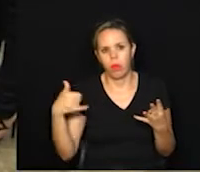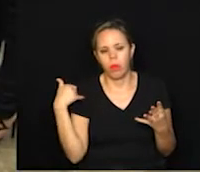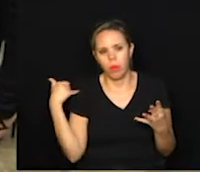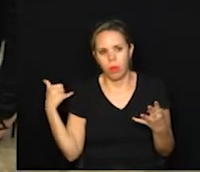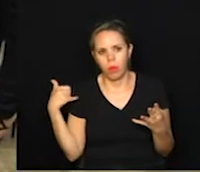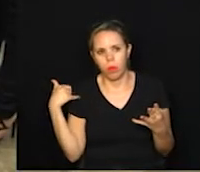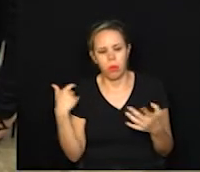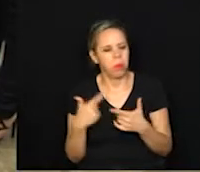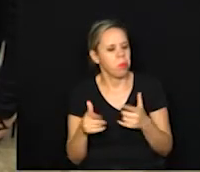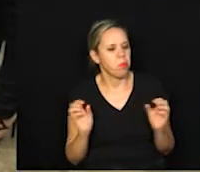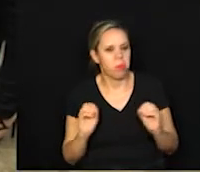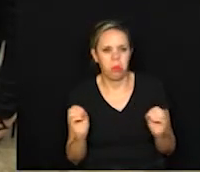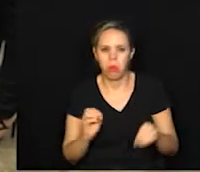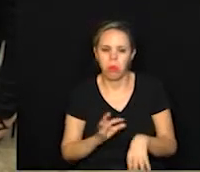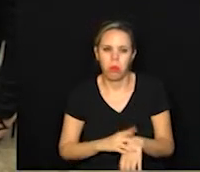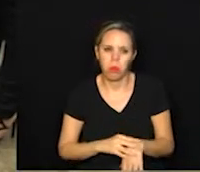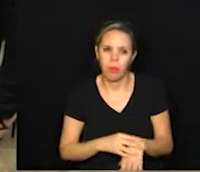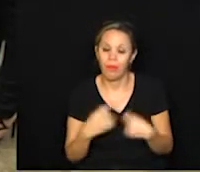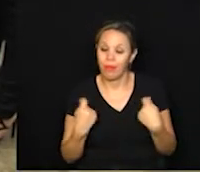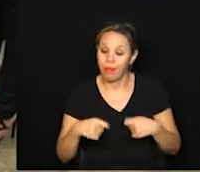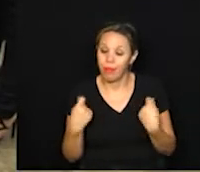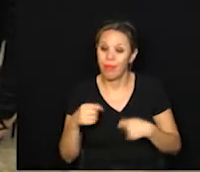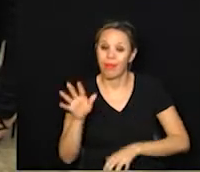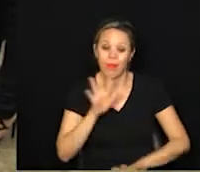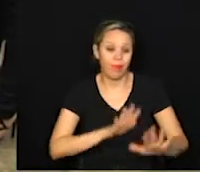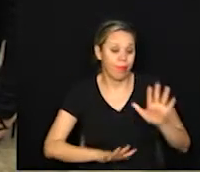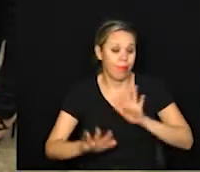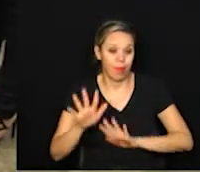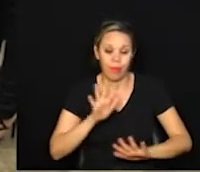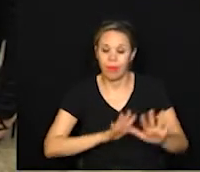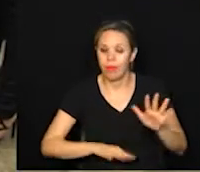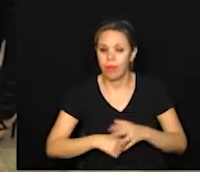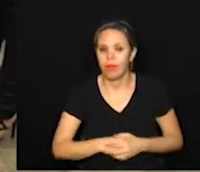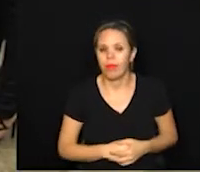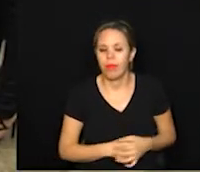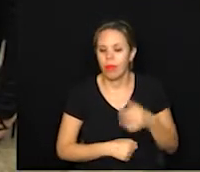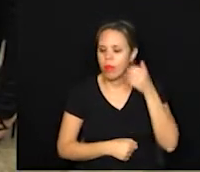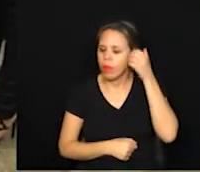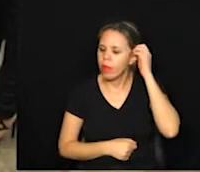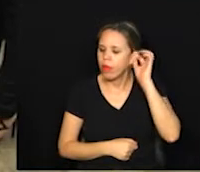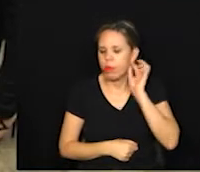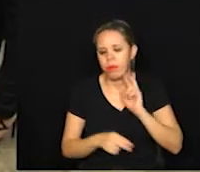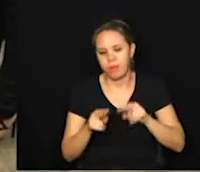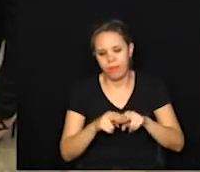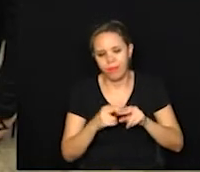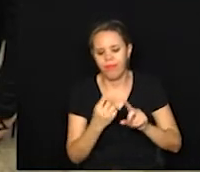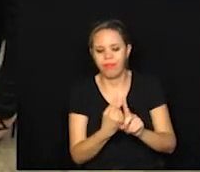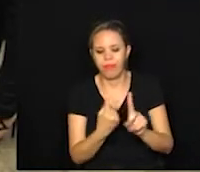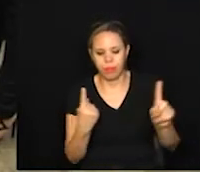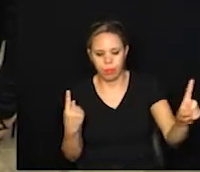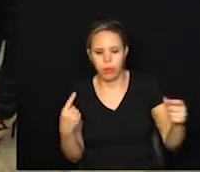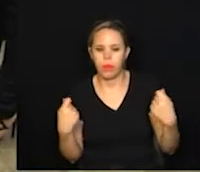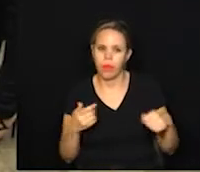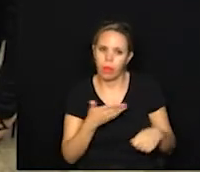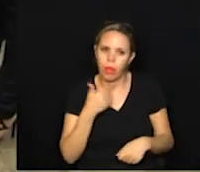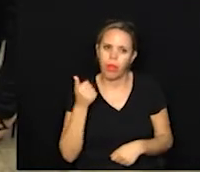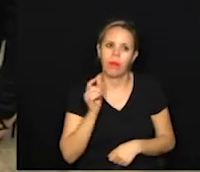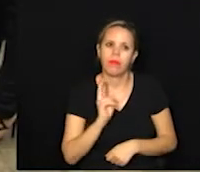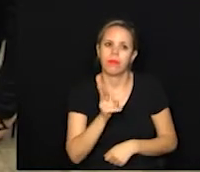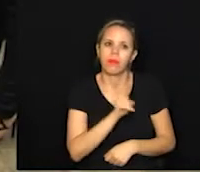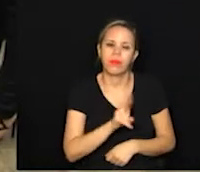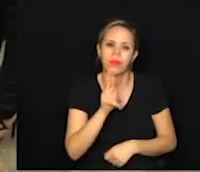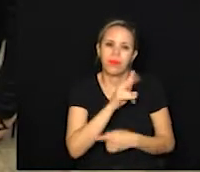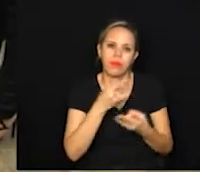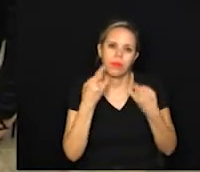sem comorbidades. Então, precisamos tomar todos os cuidados em relação a distanciamento e sempre